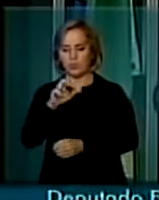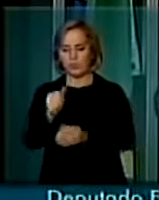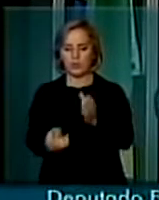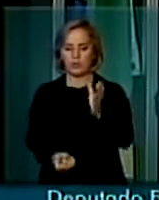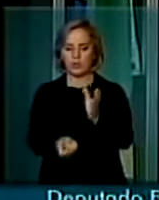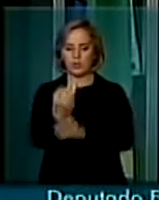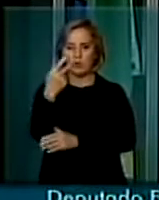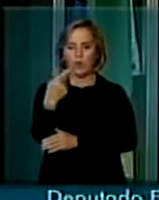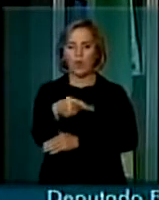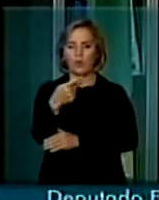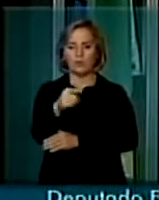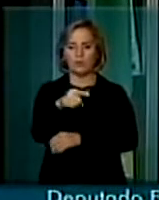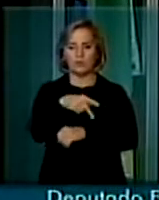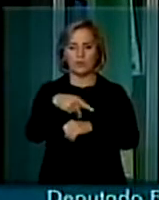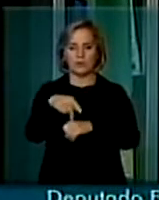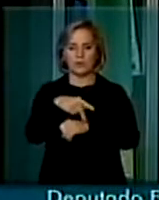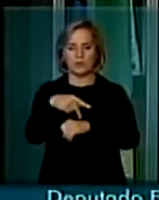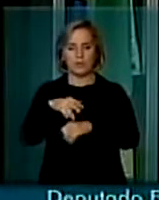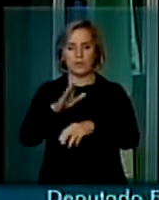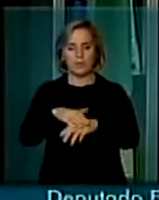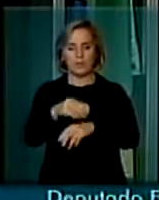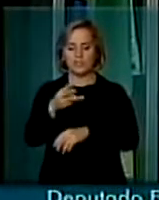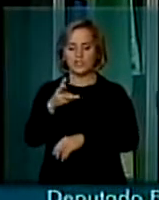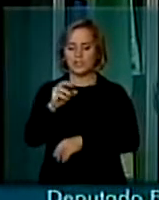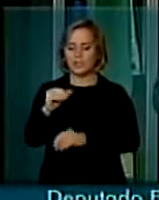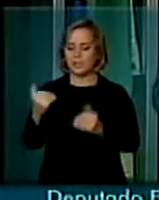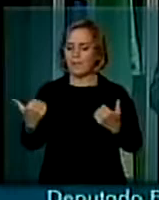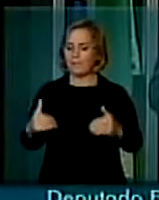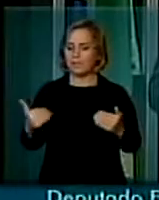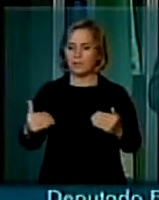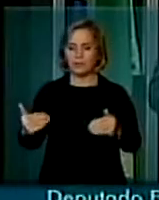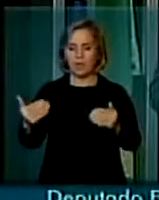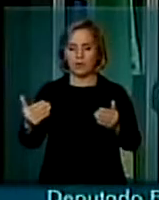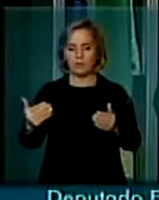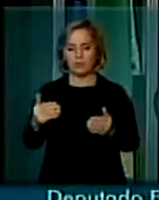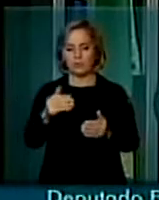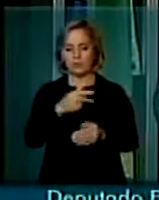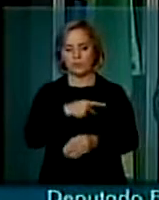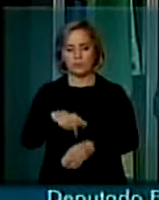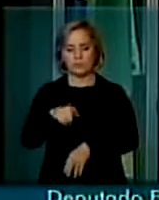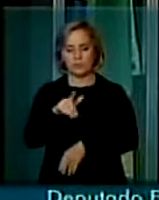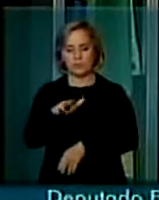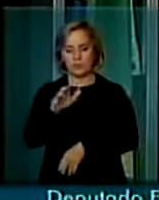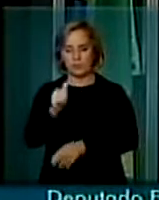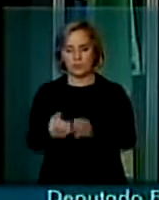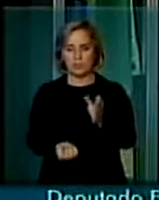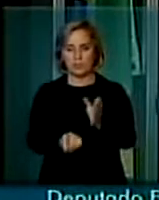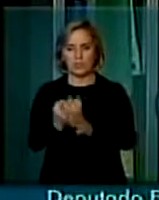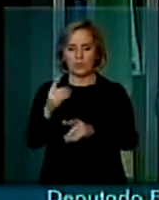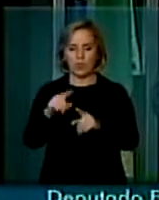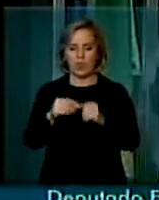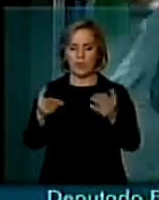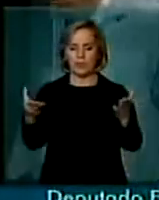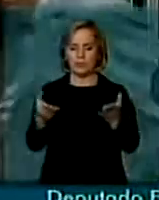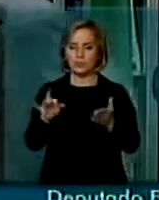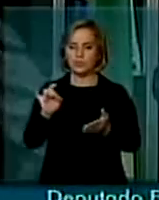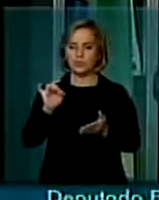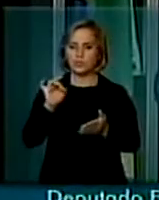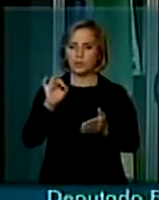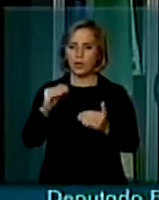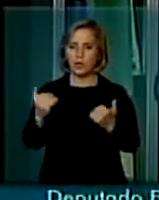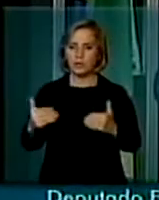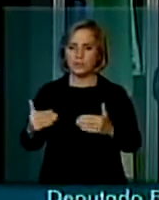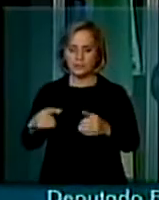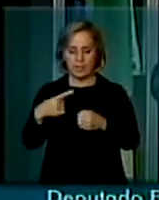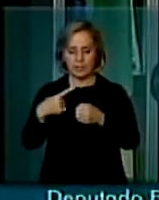país. 30 e tantos ministérios e hoje se vê que só o ministério da cidade tem